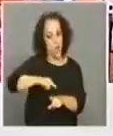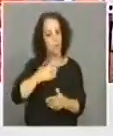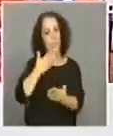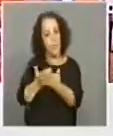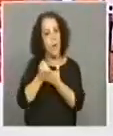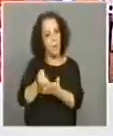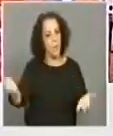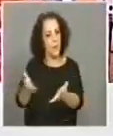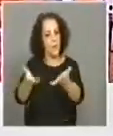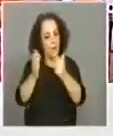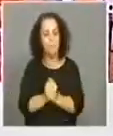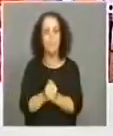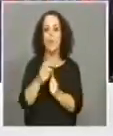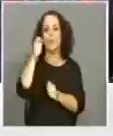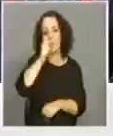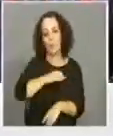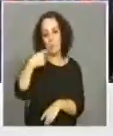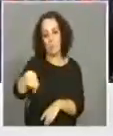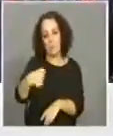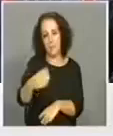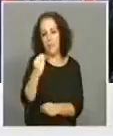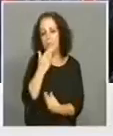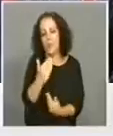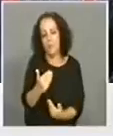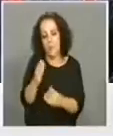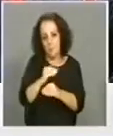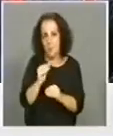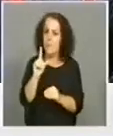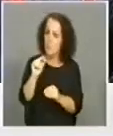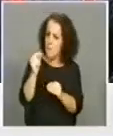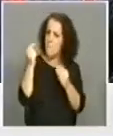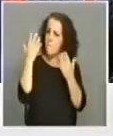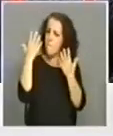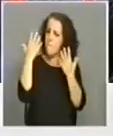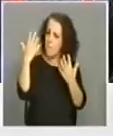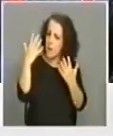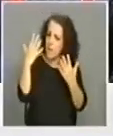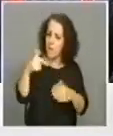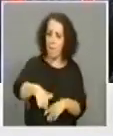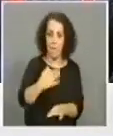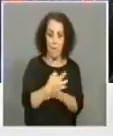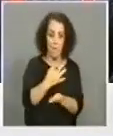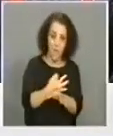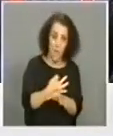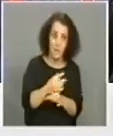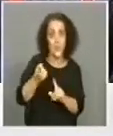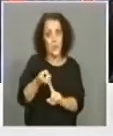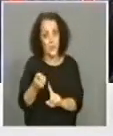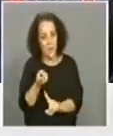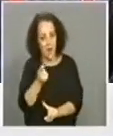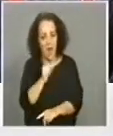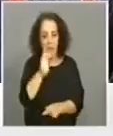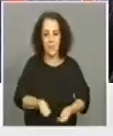prazer de conversar consigo mais uma vez e parabéns pela Feira e Barra Festa de São Martinho que aqui mantém